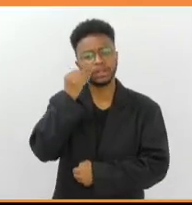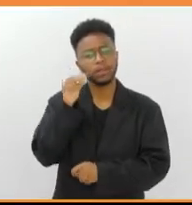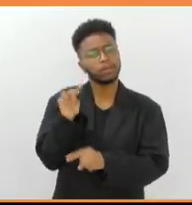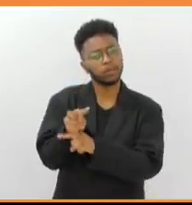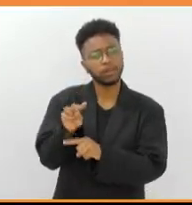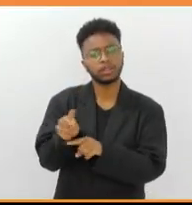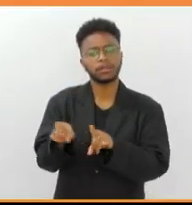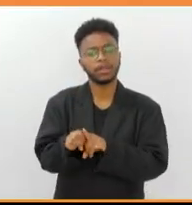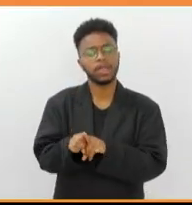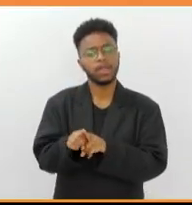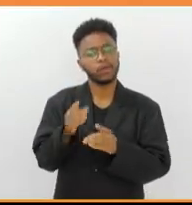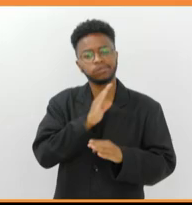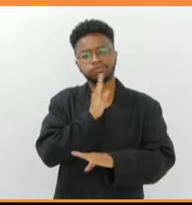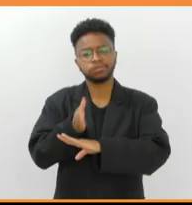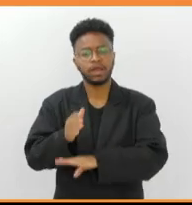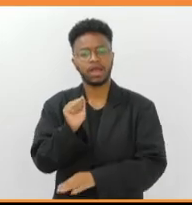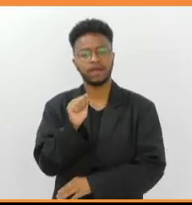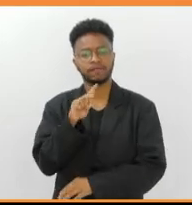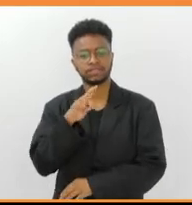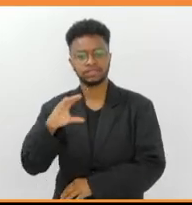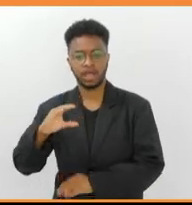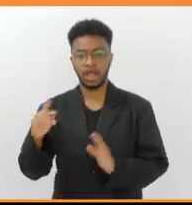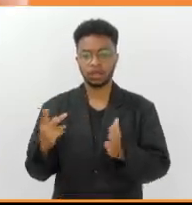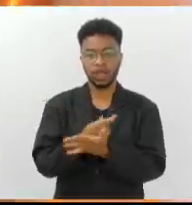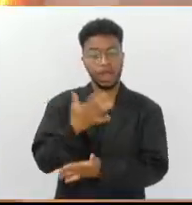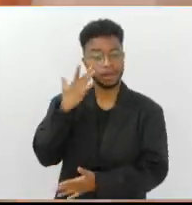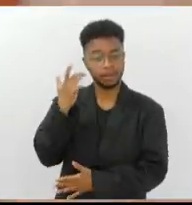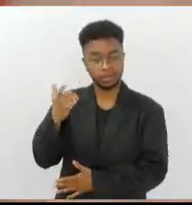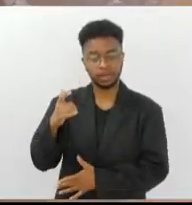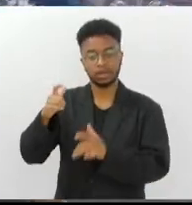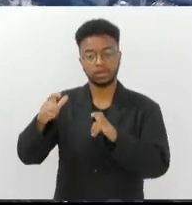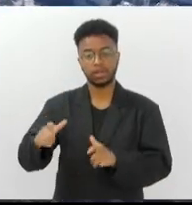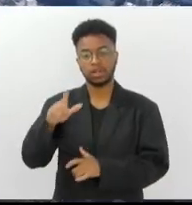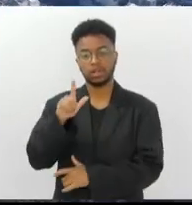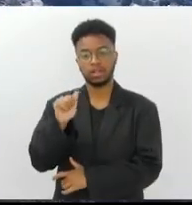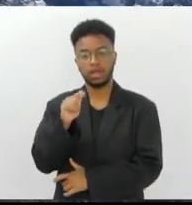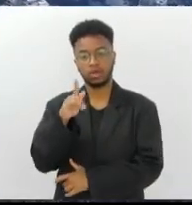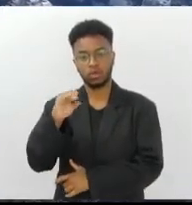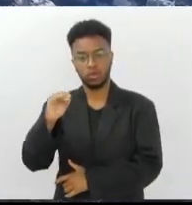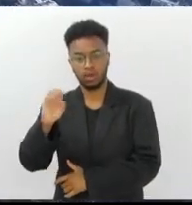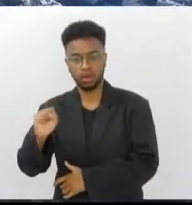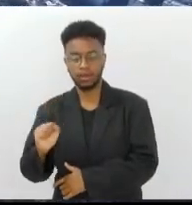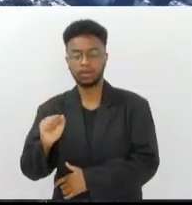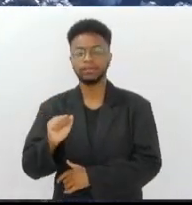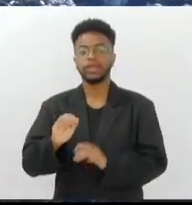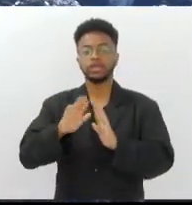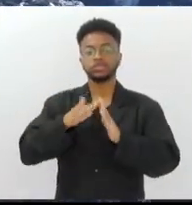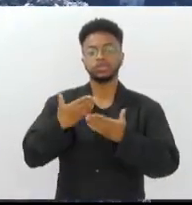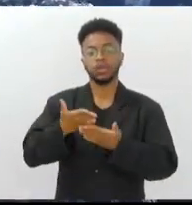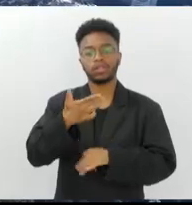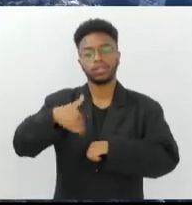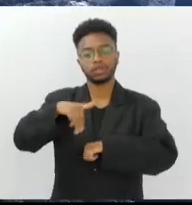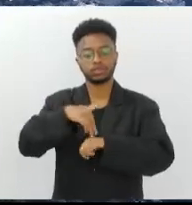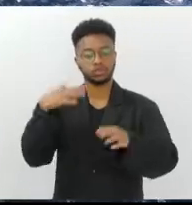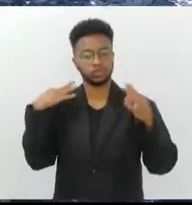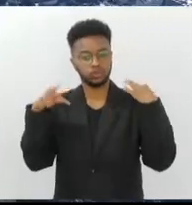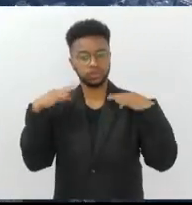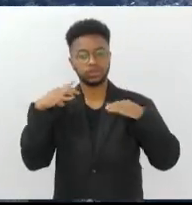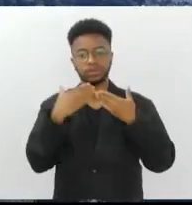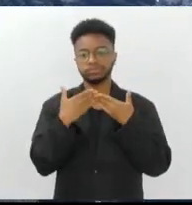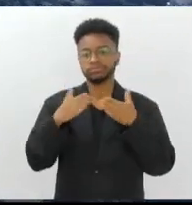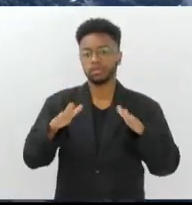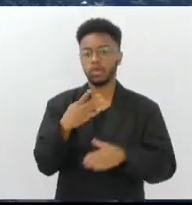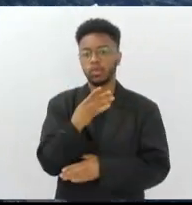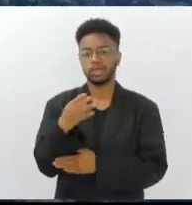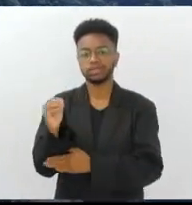combate ao AVC acontece amanhã na Lagoa. Escola Nacional de Turismo abre mais de 400